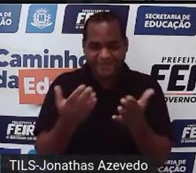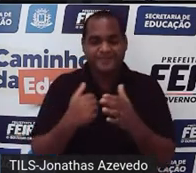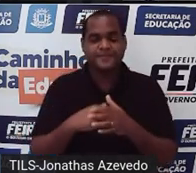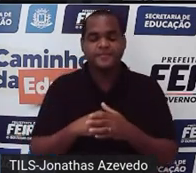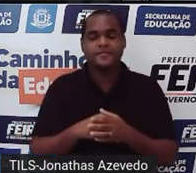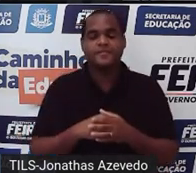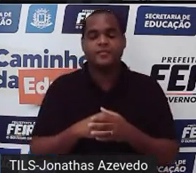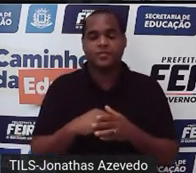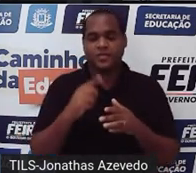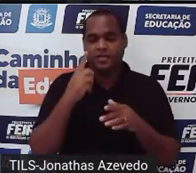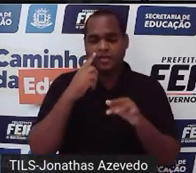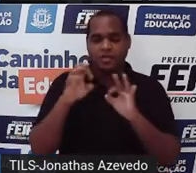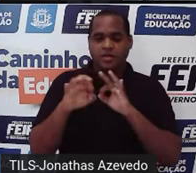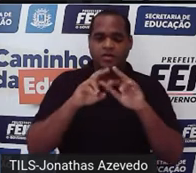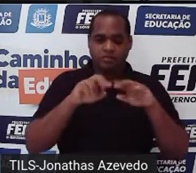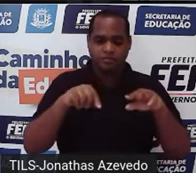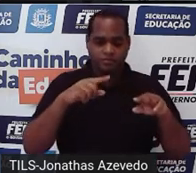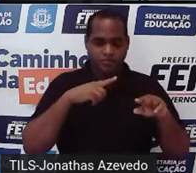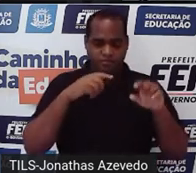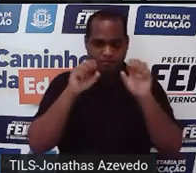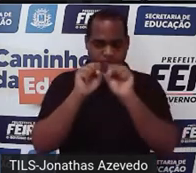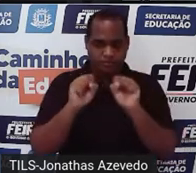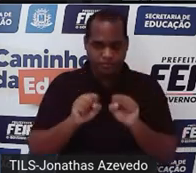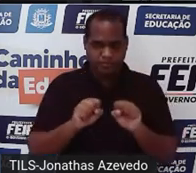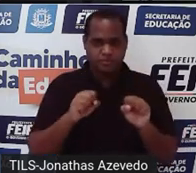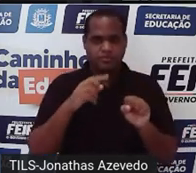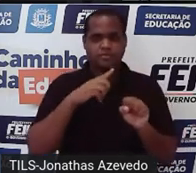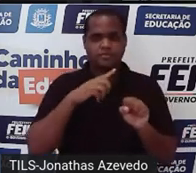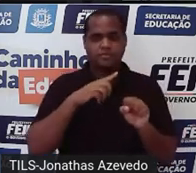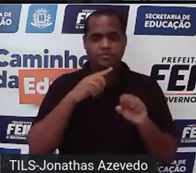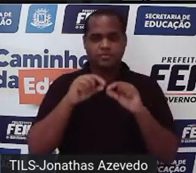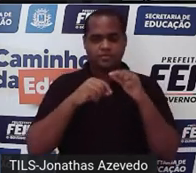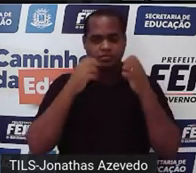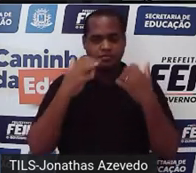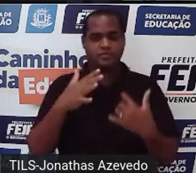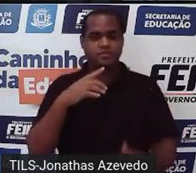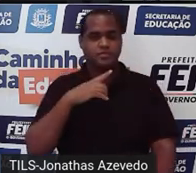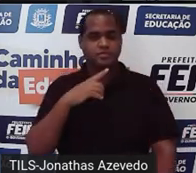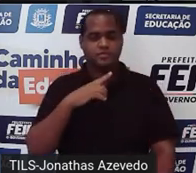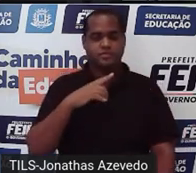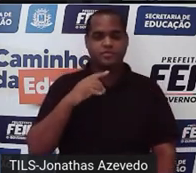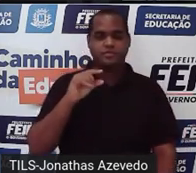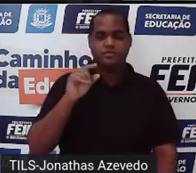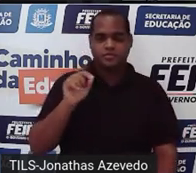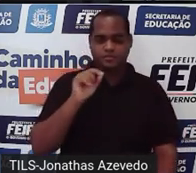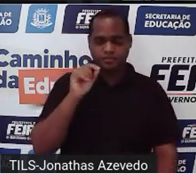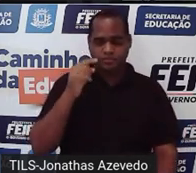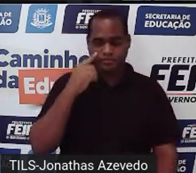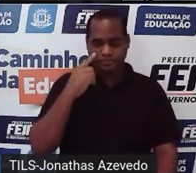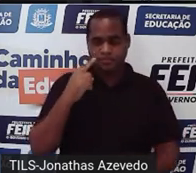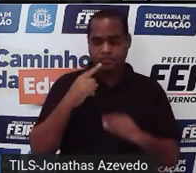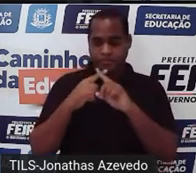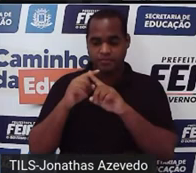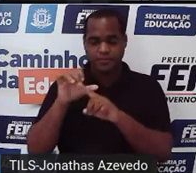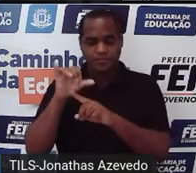já resolvendo um sistema tá? Então o sistema é esse aqui x menos y igual a 5 e